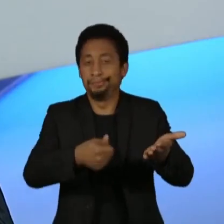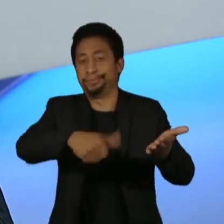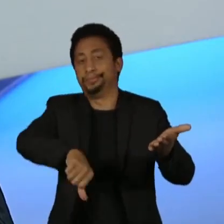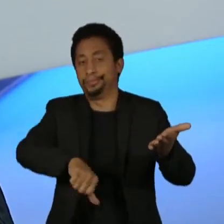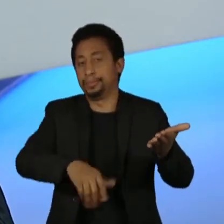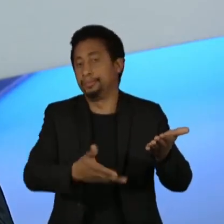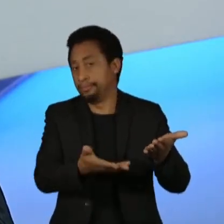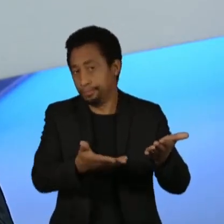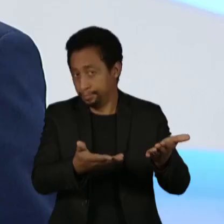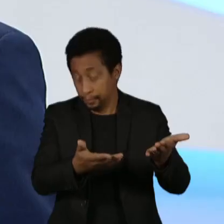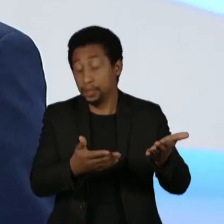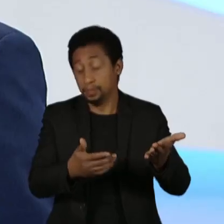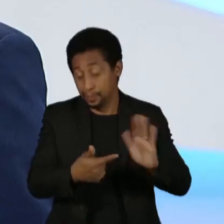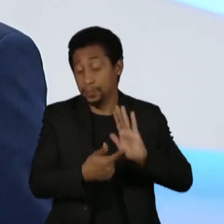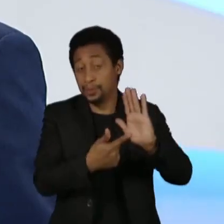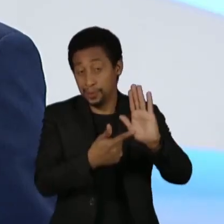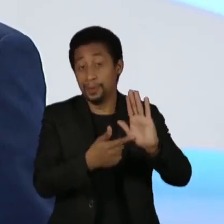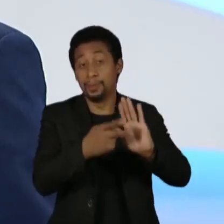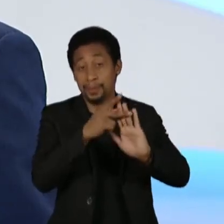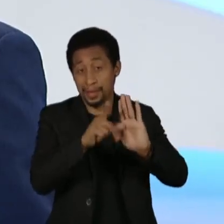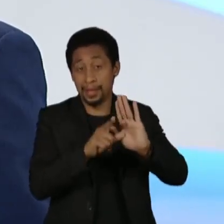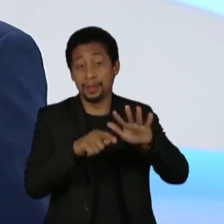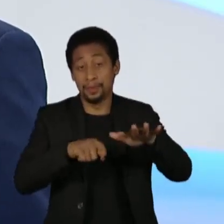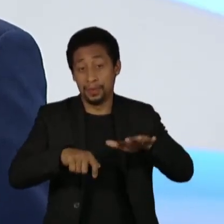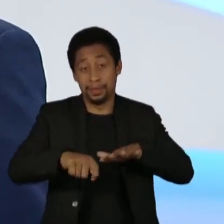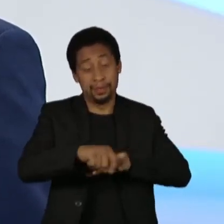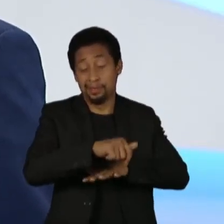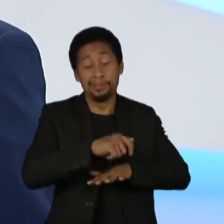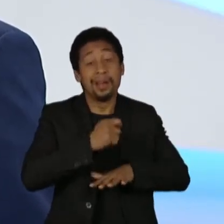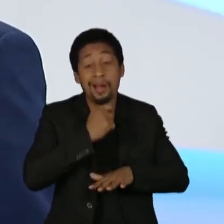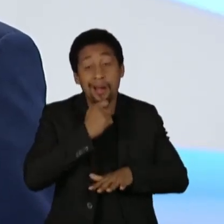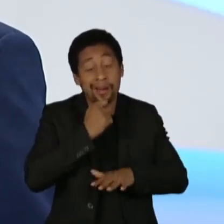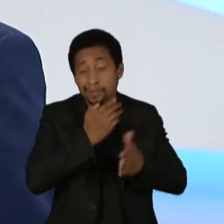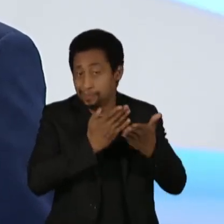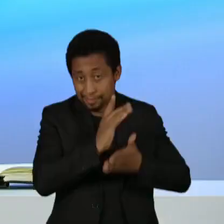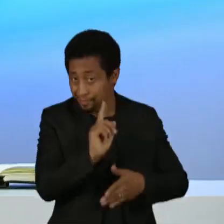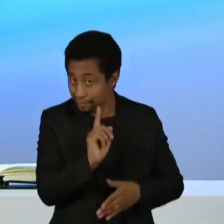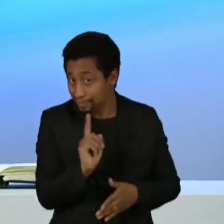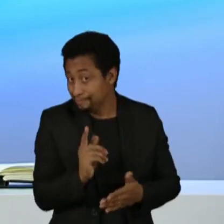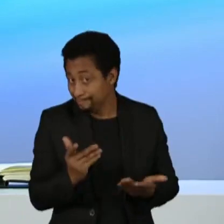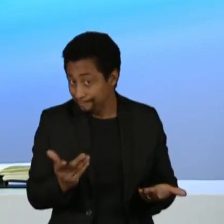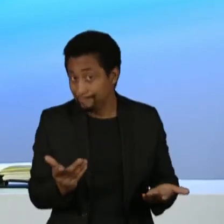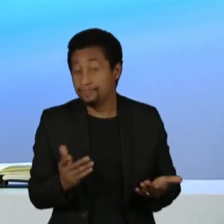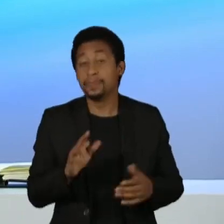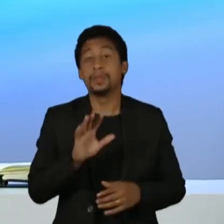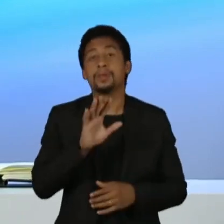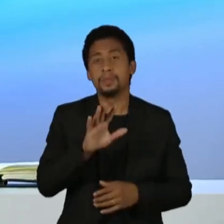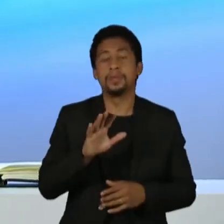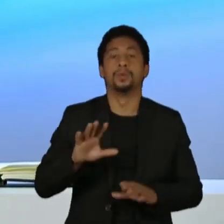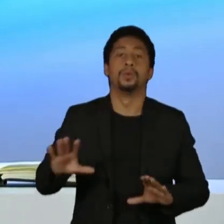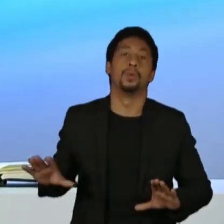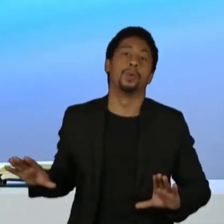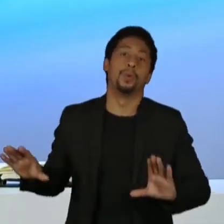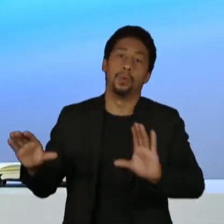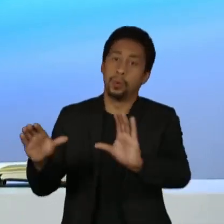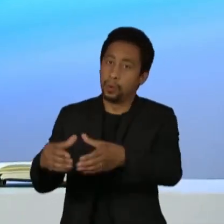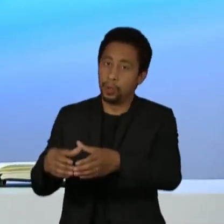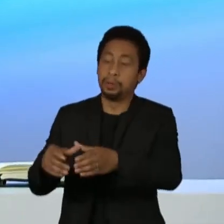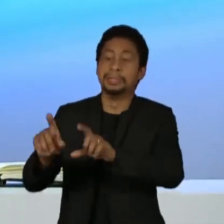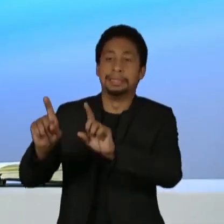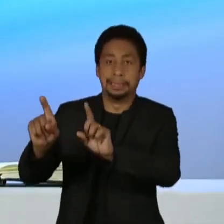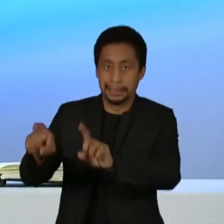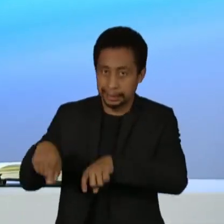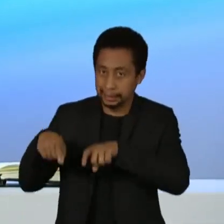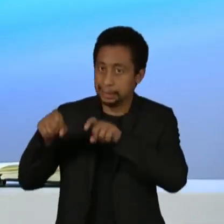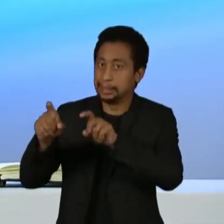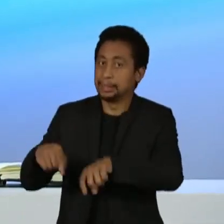projeto das fake news, por exemplo, que não conseguiu nem avançar. E, ao mesmo tempo, a gente tem a bancada ruralista que é gigante, que é muito